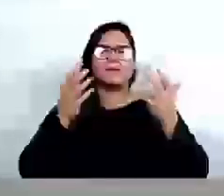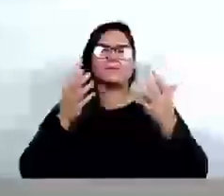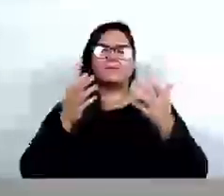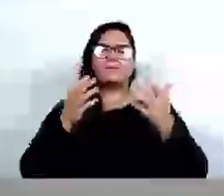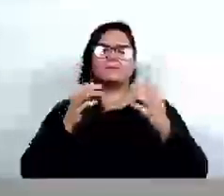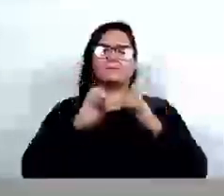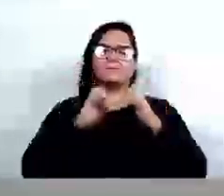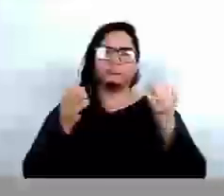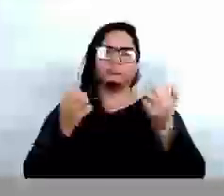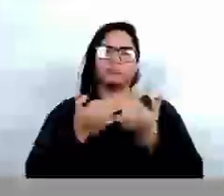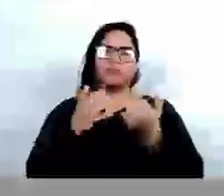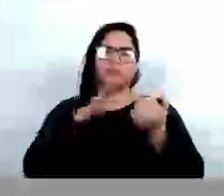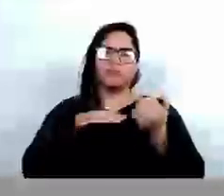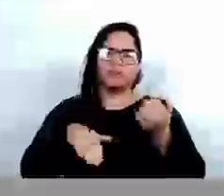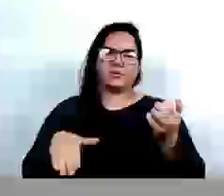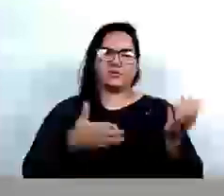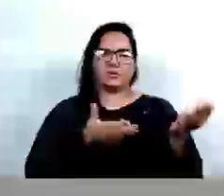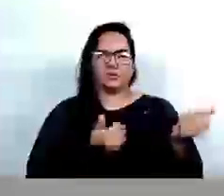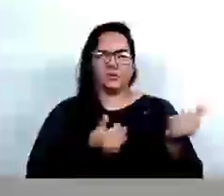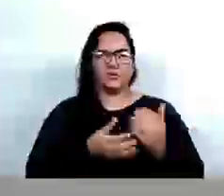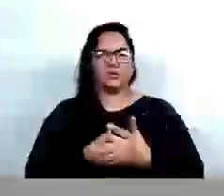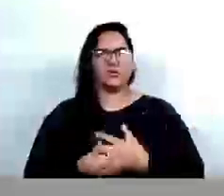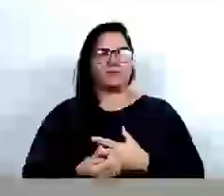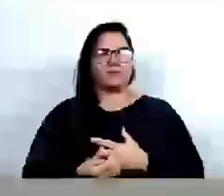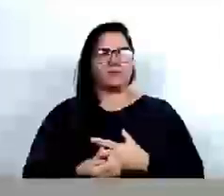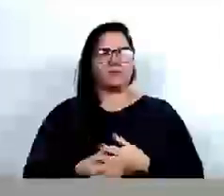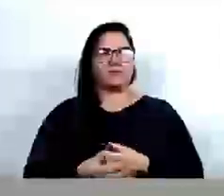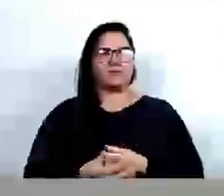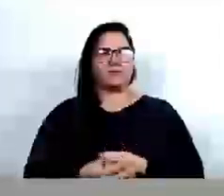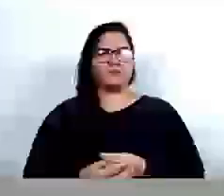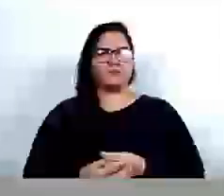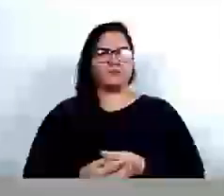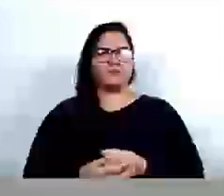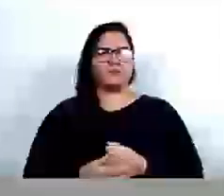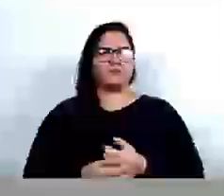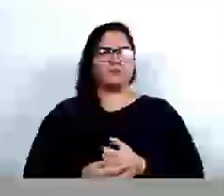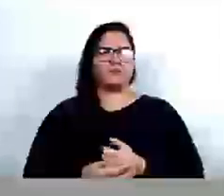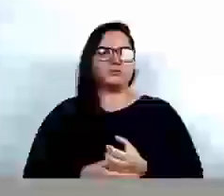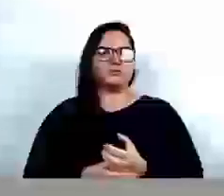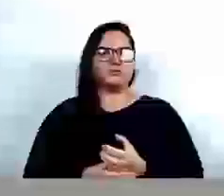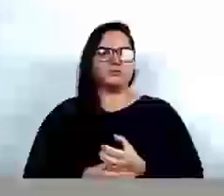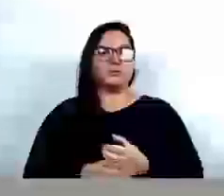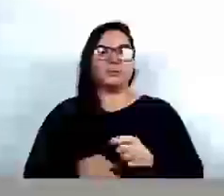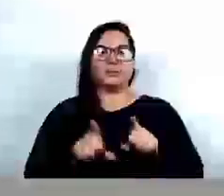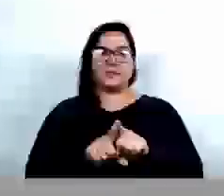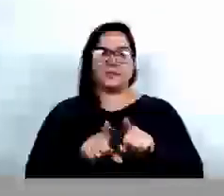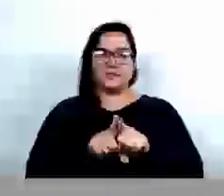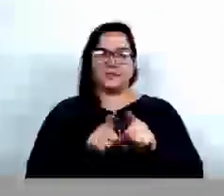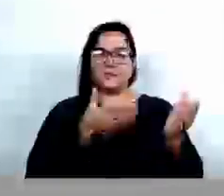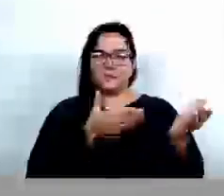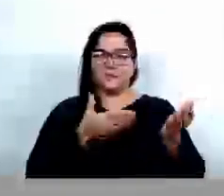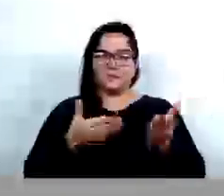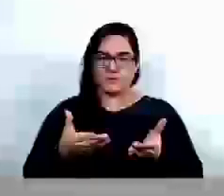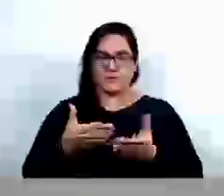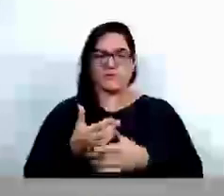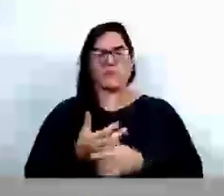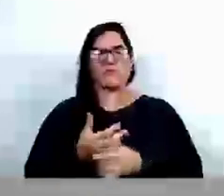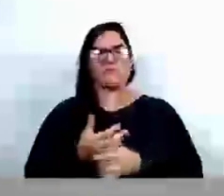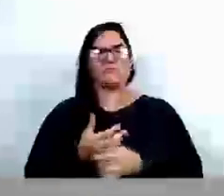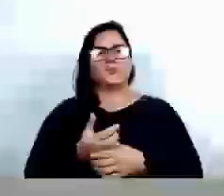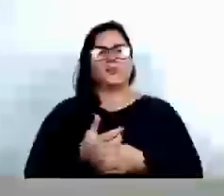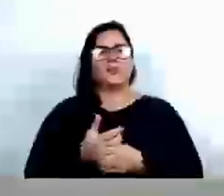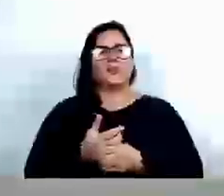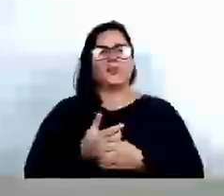crianças e para os jovens da nossa cidade. Quero também, desde já, convidar, reforçar o convite